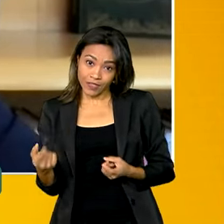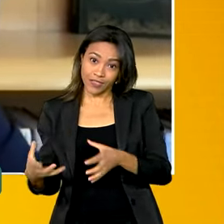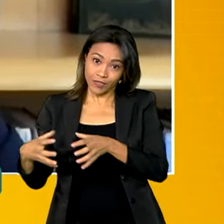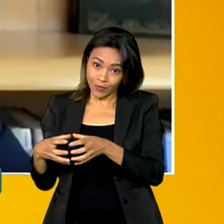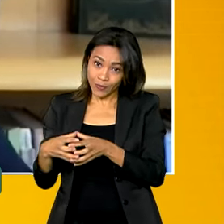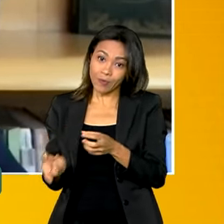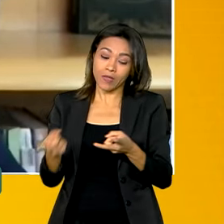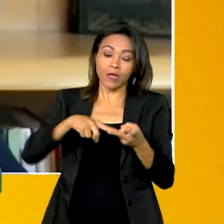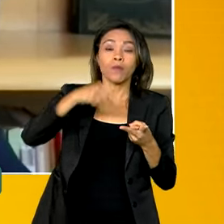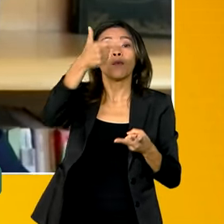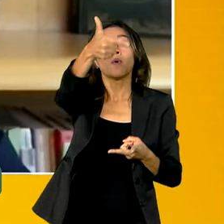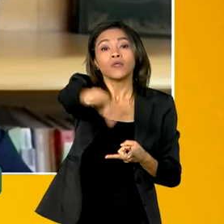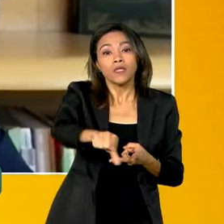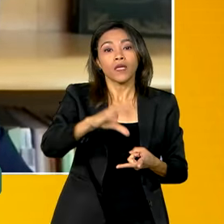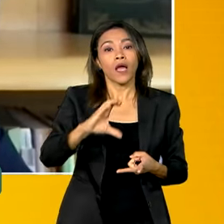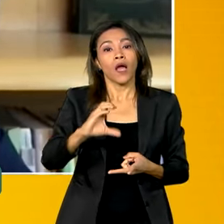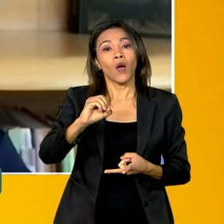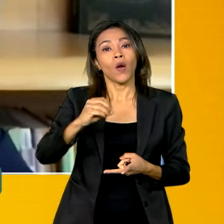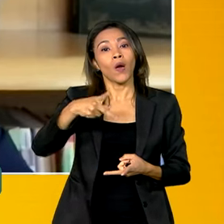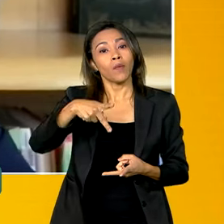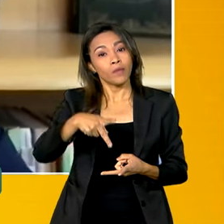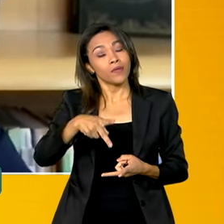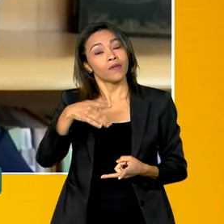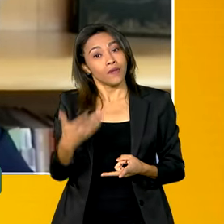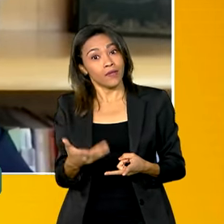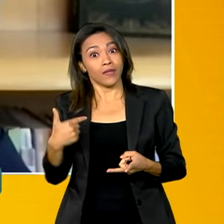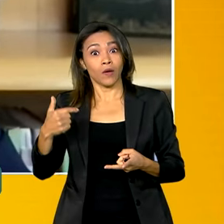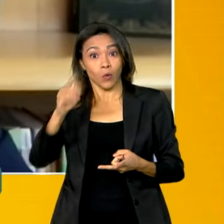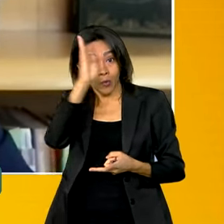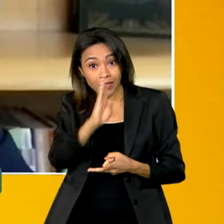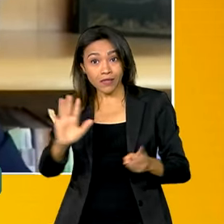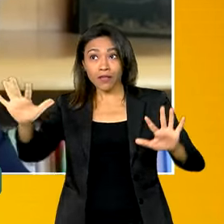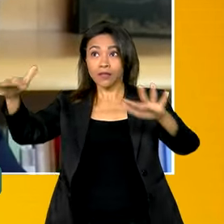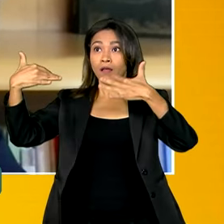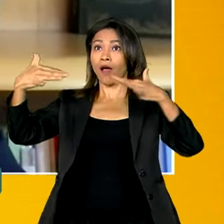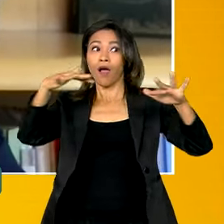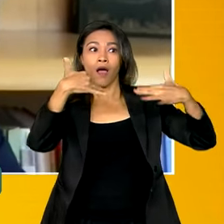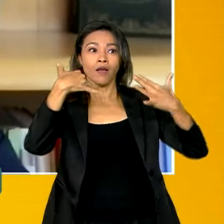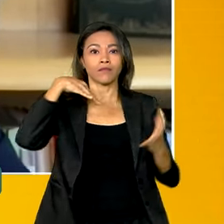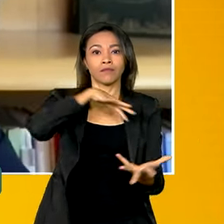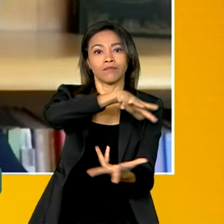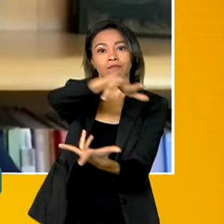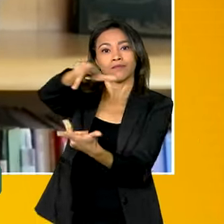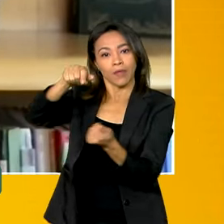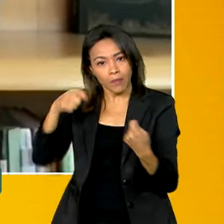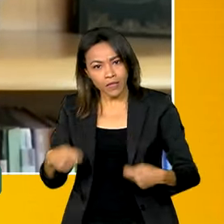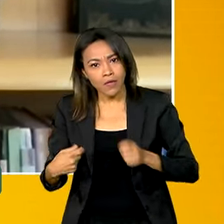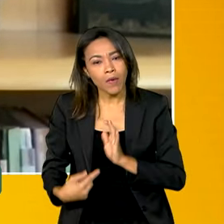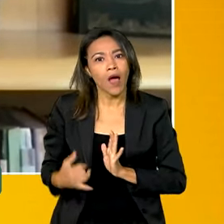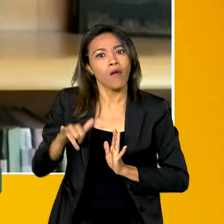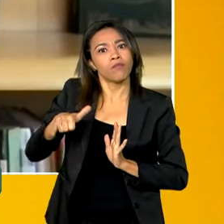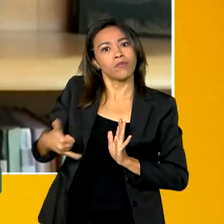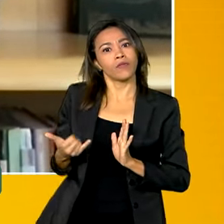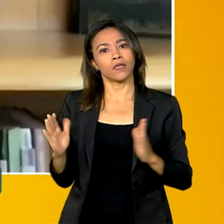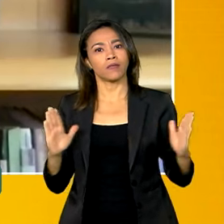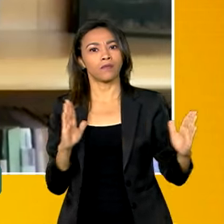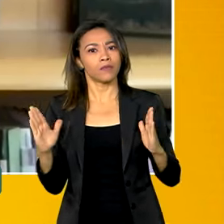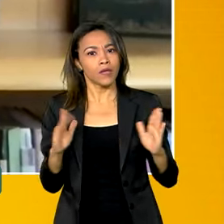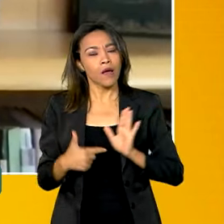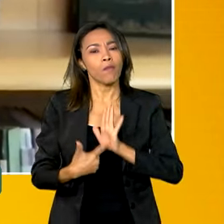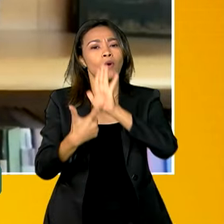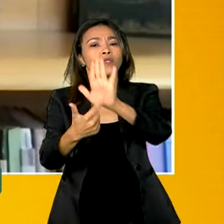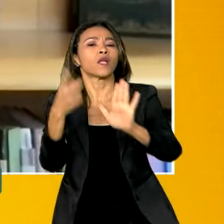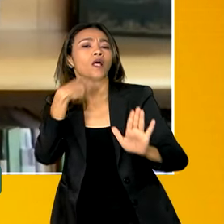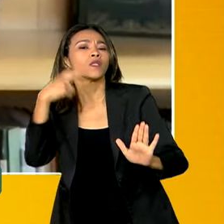Então, o Brasil está numa visibilidade internacional muito grande. É preciso a gente fazer essa mostra da nossa cultura, aproveitar o cinema e